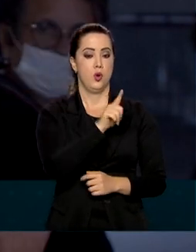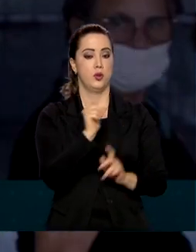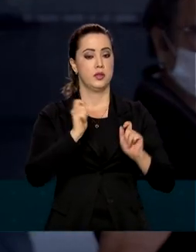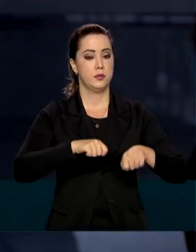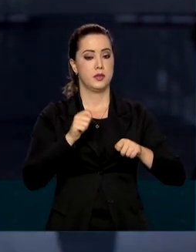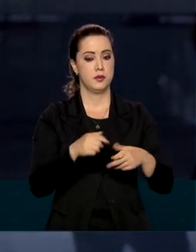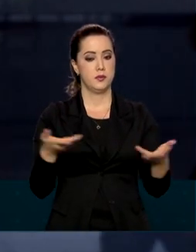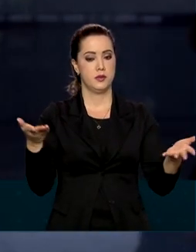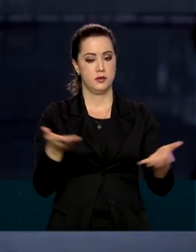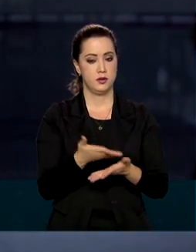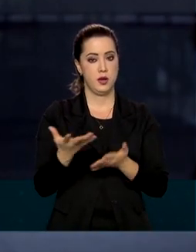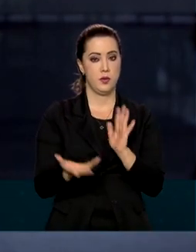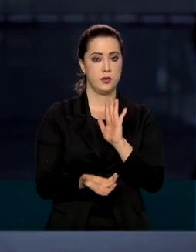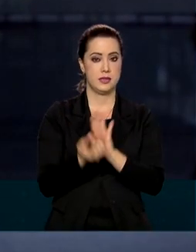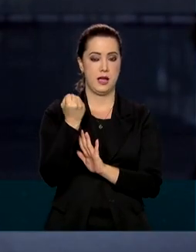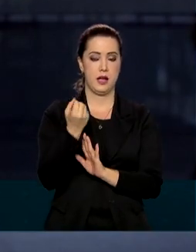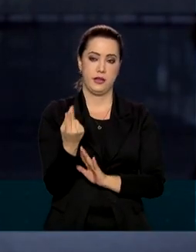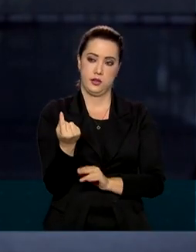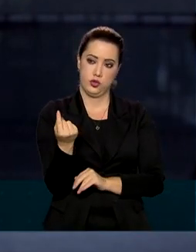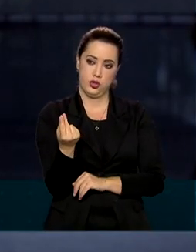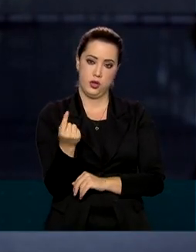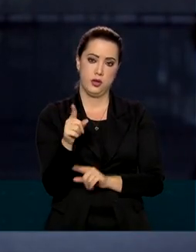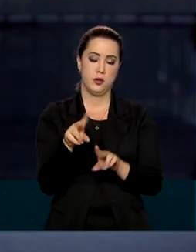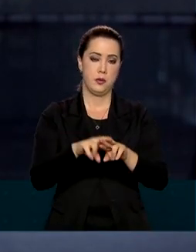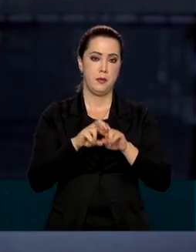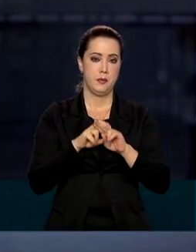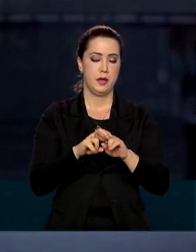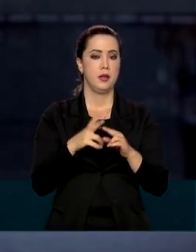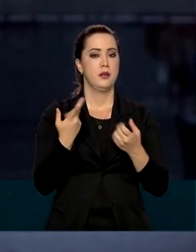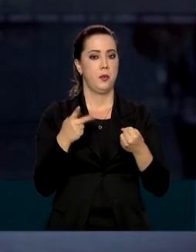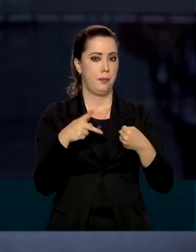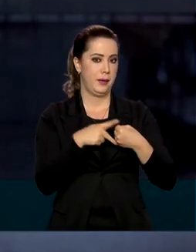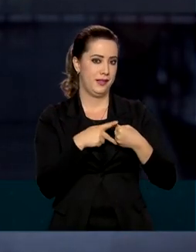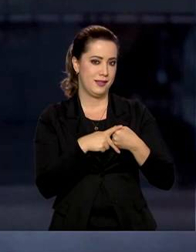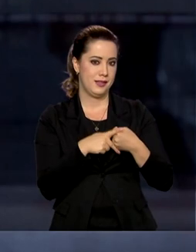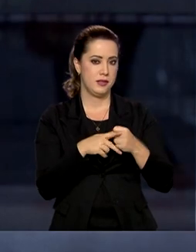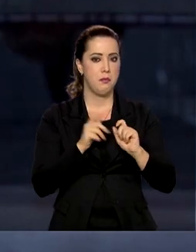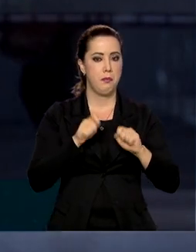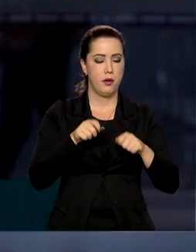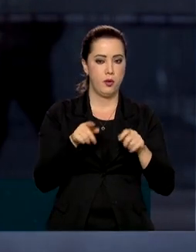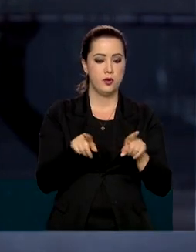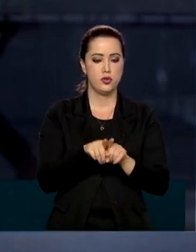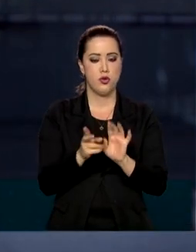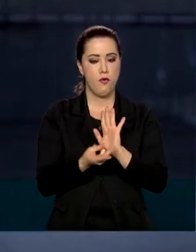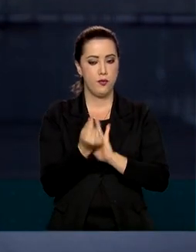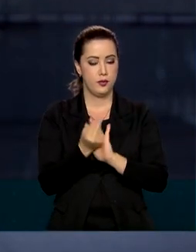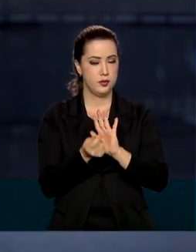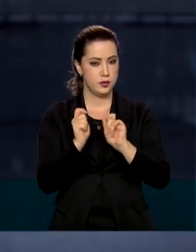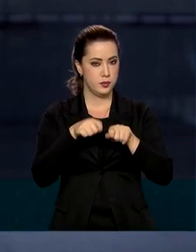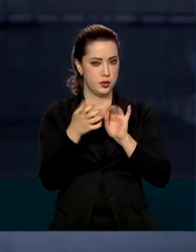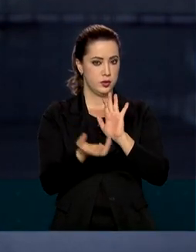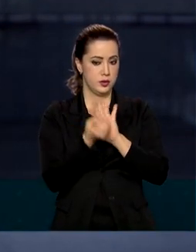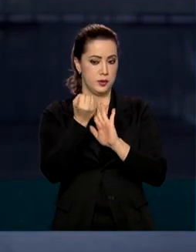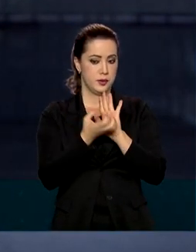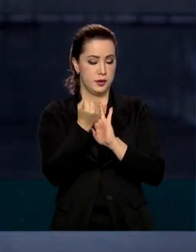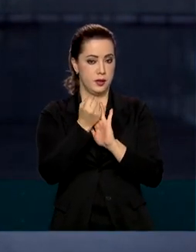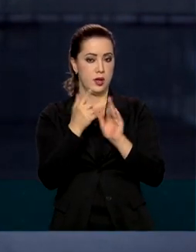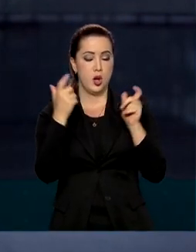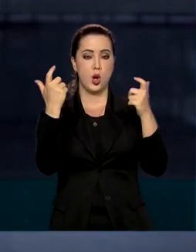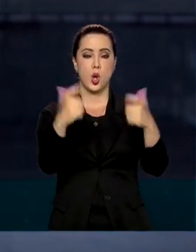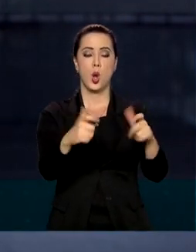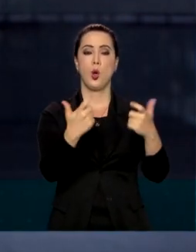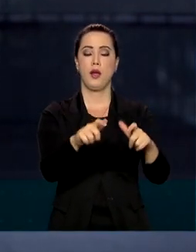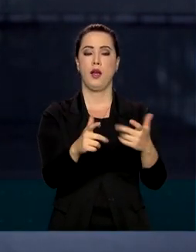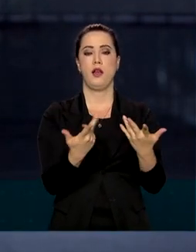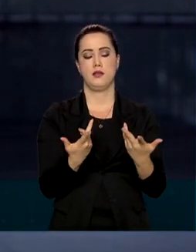esse ano é o saque em dinheiro por meio do sistema de pagamentos do PIX. Os valores em espécie poderão ser retirados em estabelecimentos